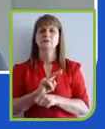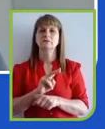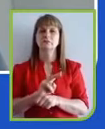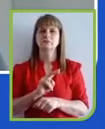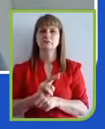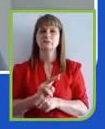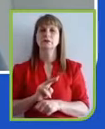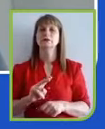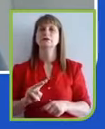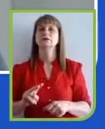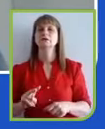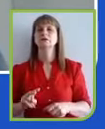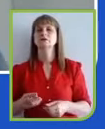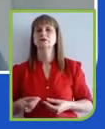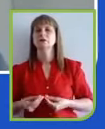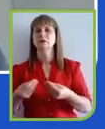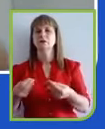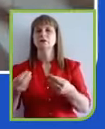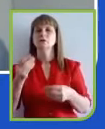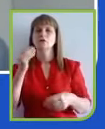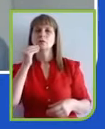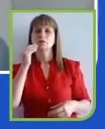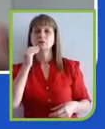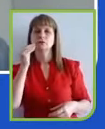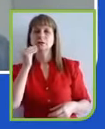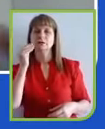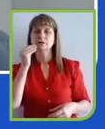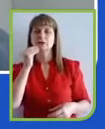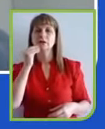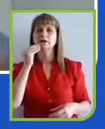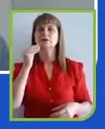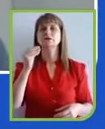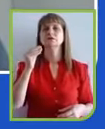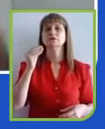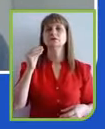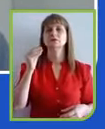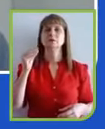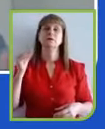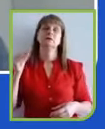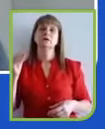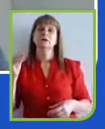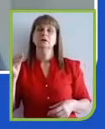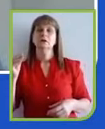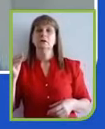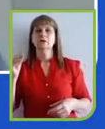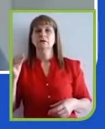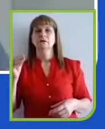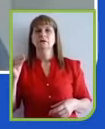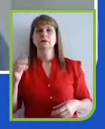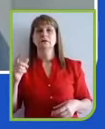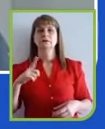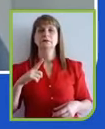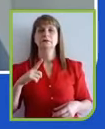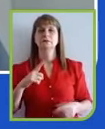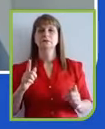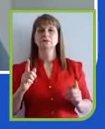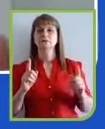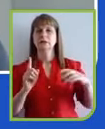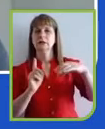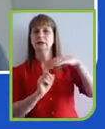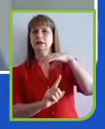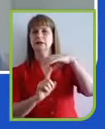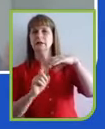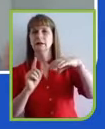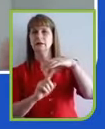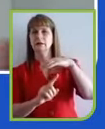colocou, ou também sejam os outros humanos, os clientes, os nossos fornecedores, os nossos acionistas, todos